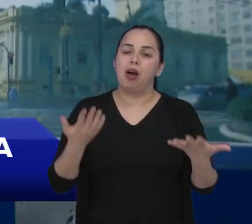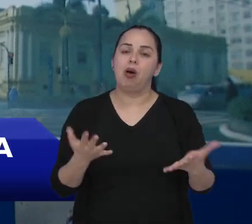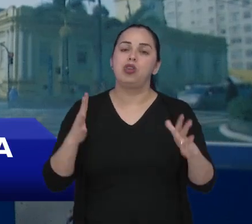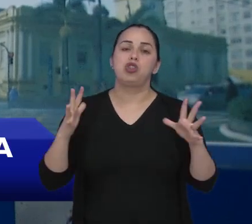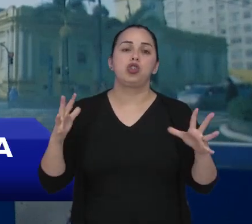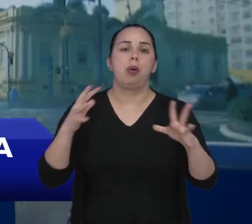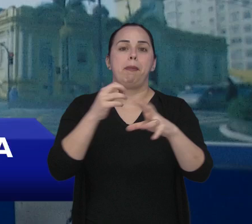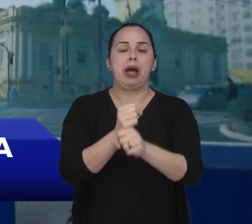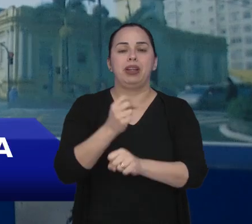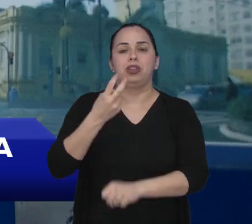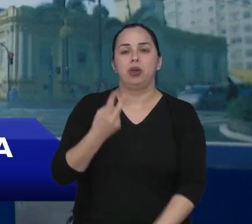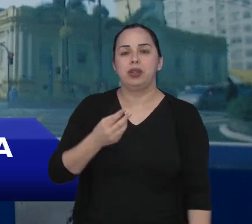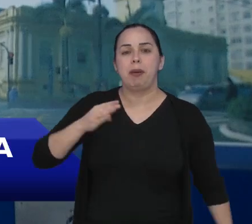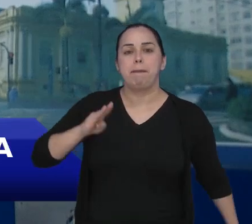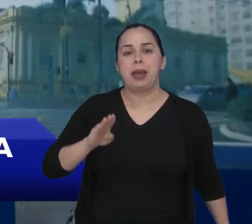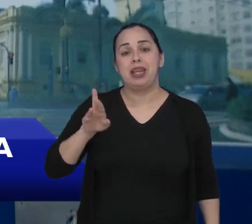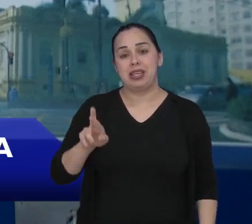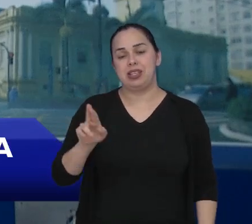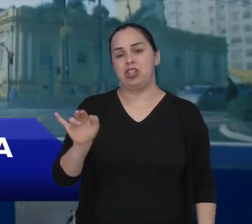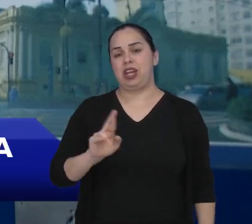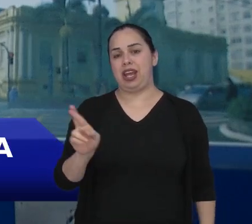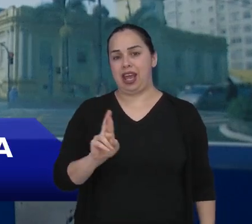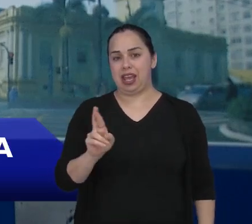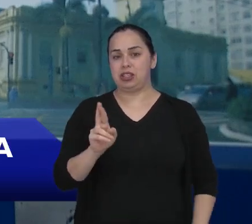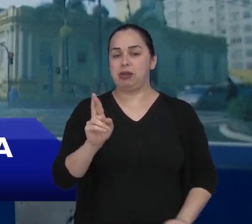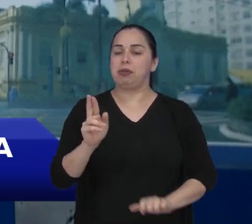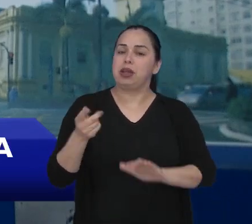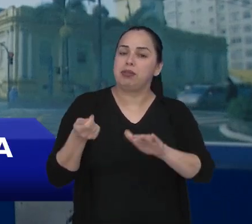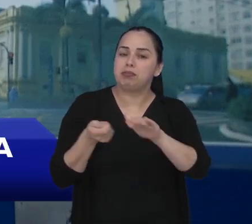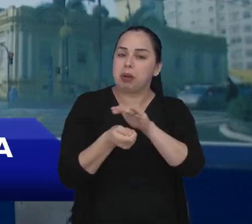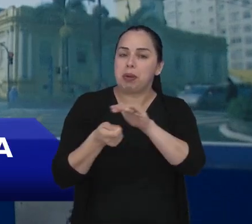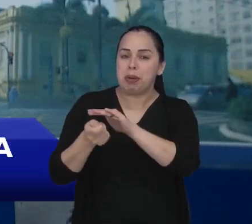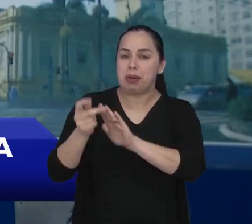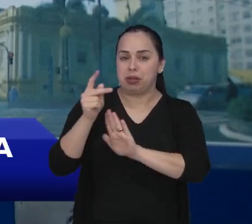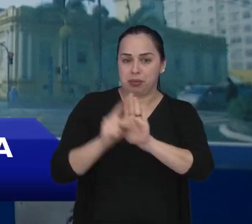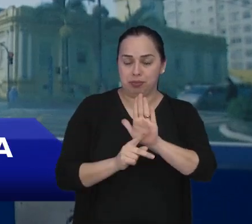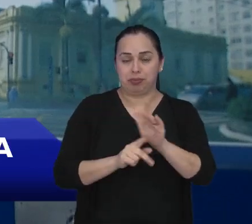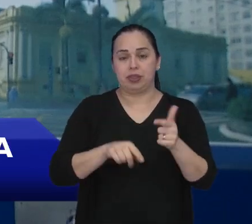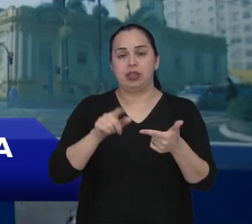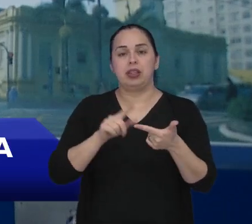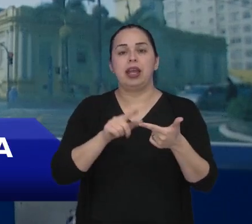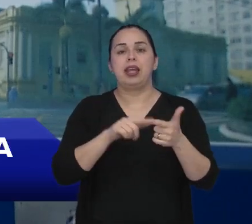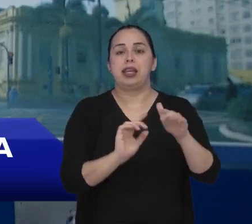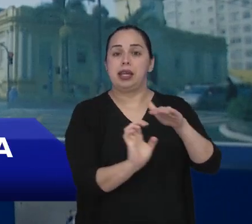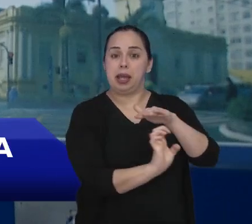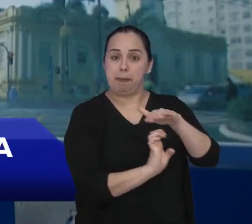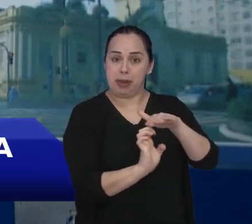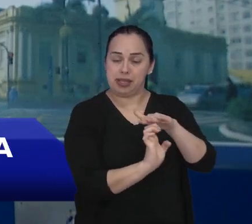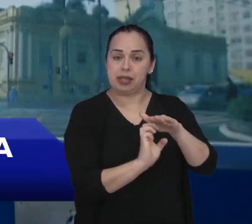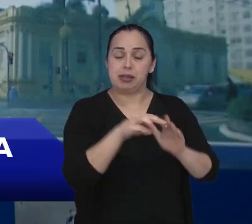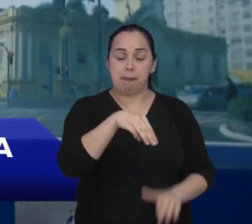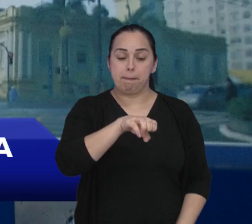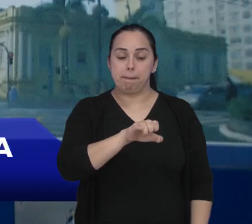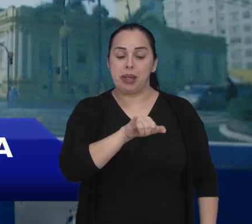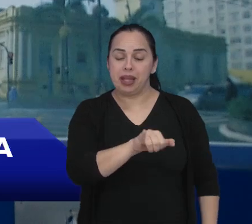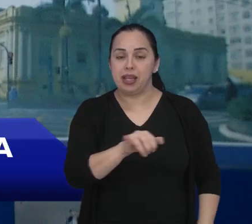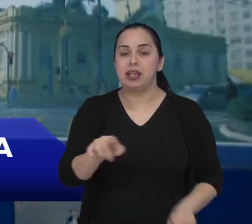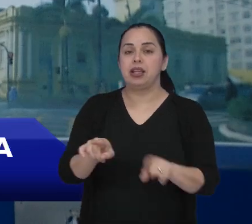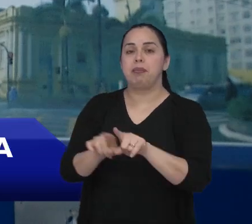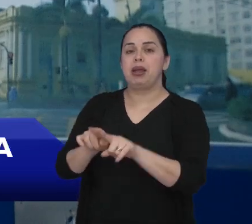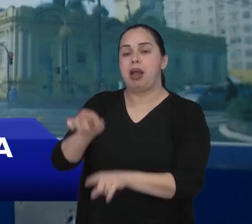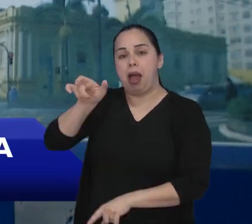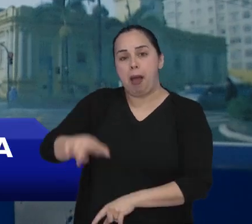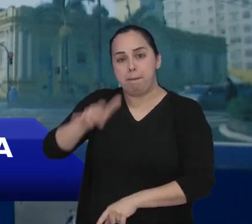.620.000,00 em recursos para os projetos. As pessoas físicas e os microempreendedores individuais podem